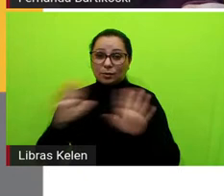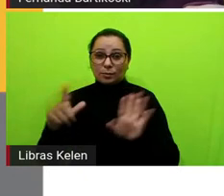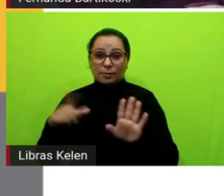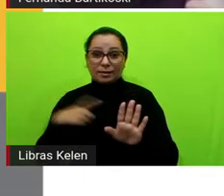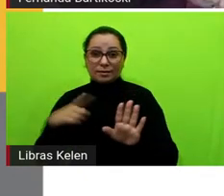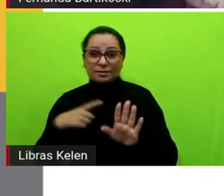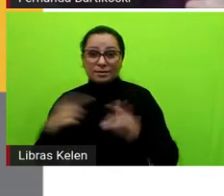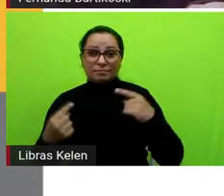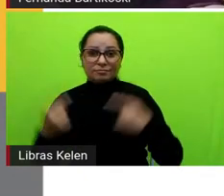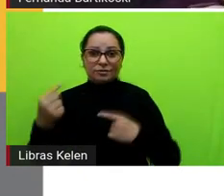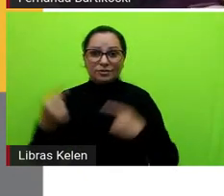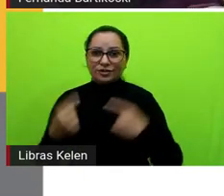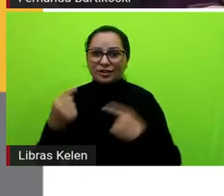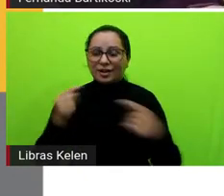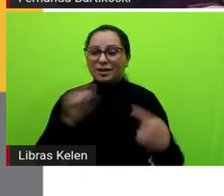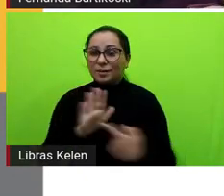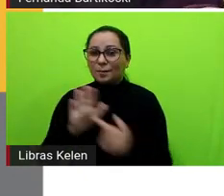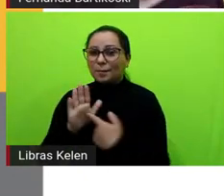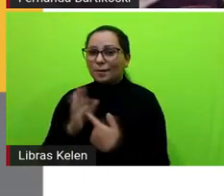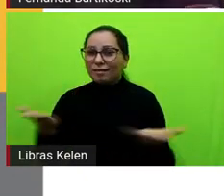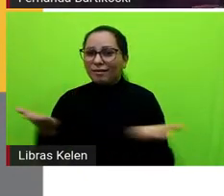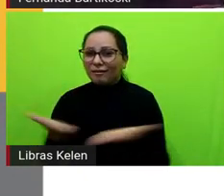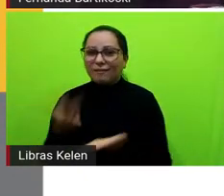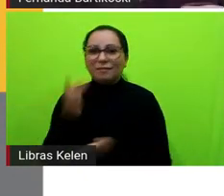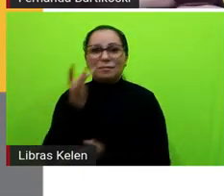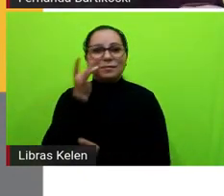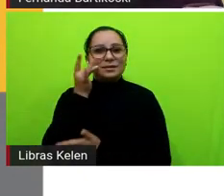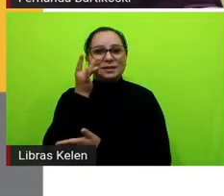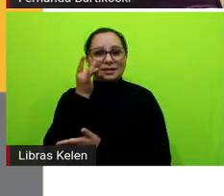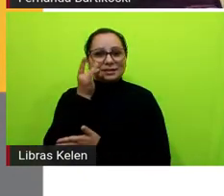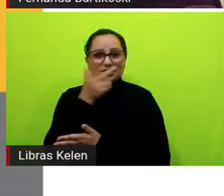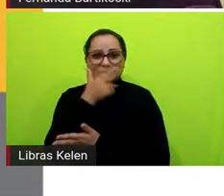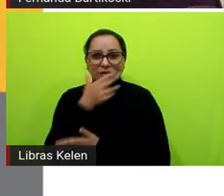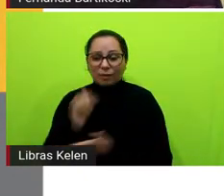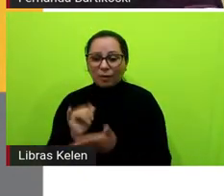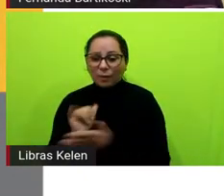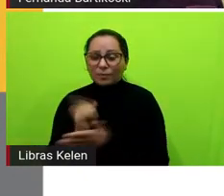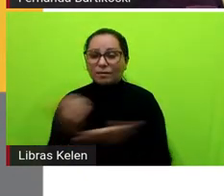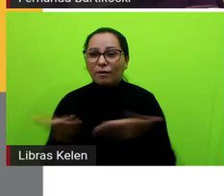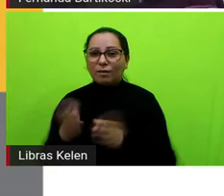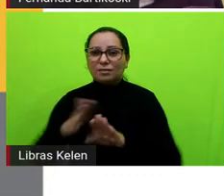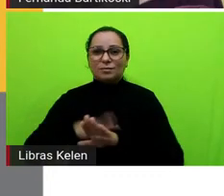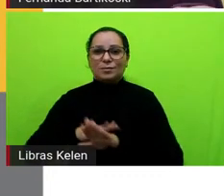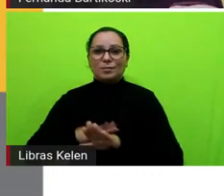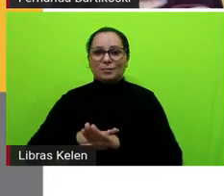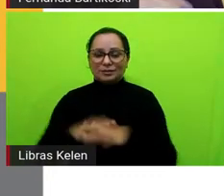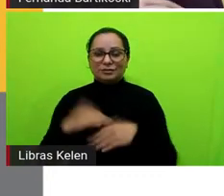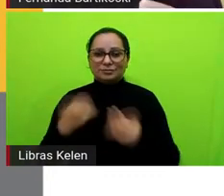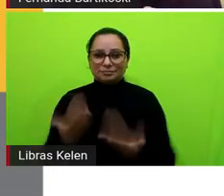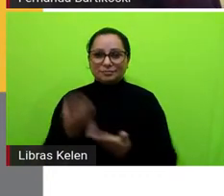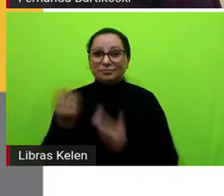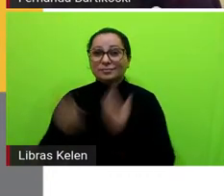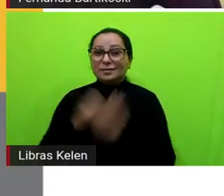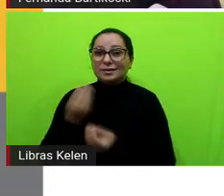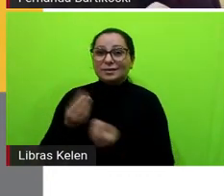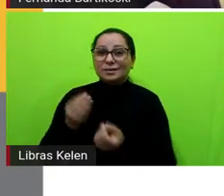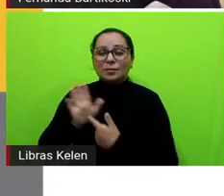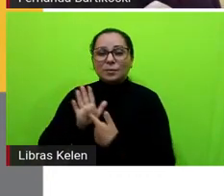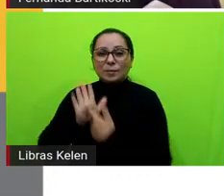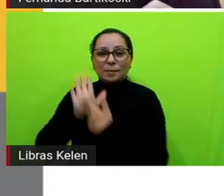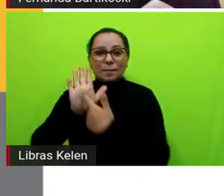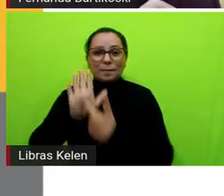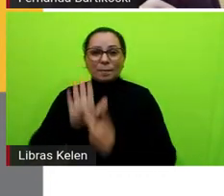que tratam do presente como se ele estivesse acontecendo naquele momento então como é que a gente traz essa